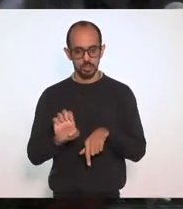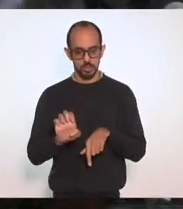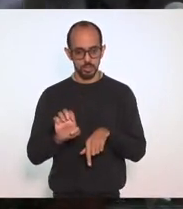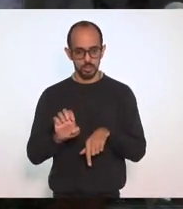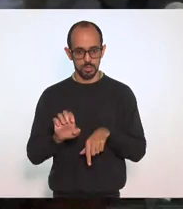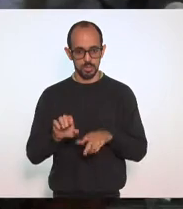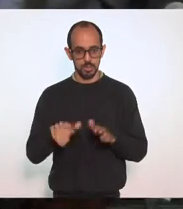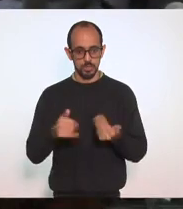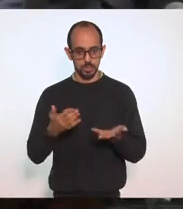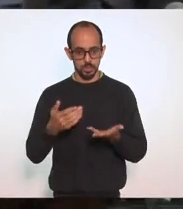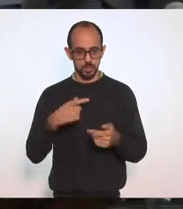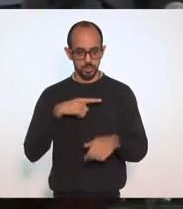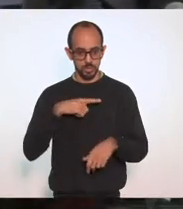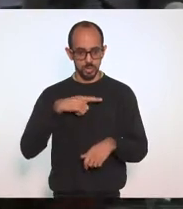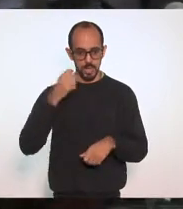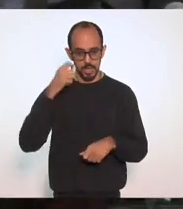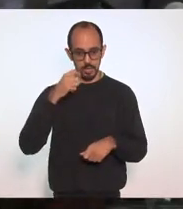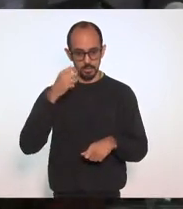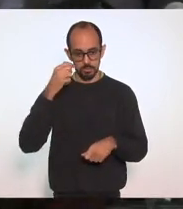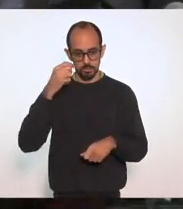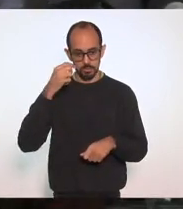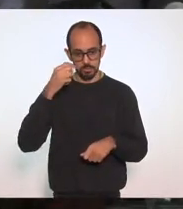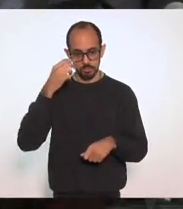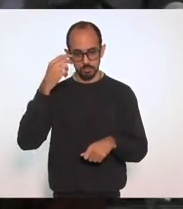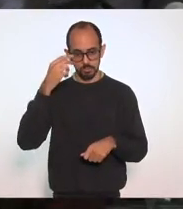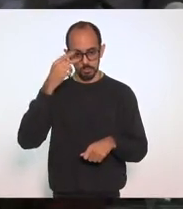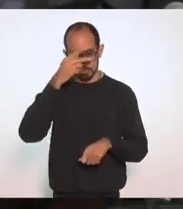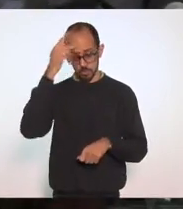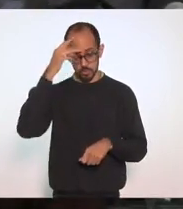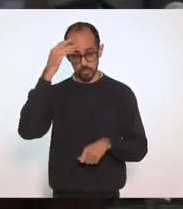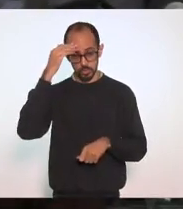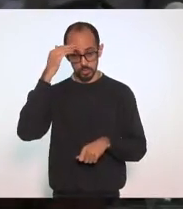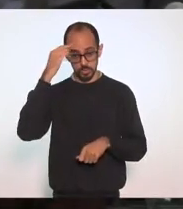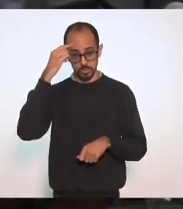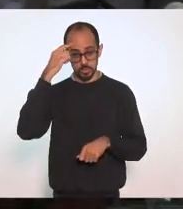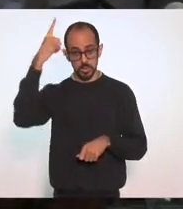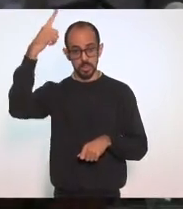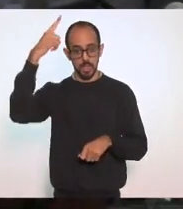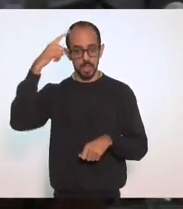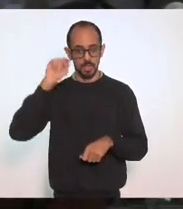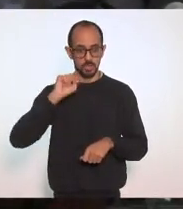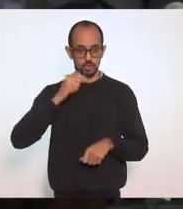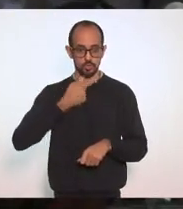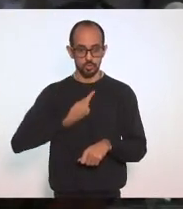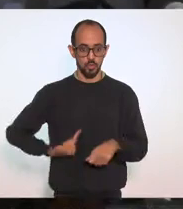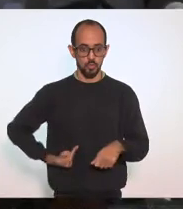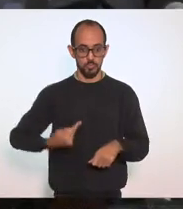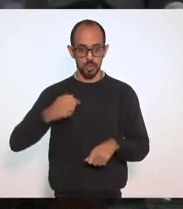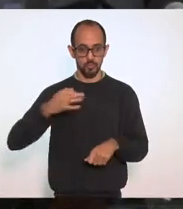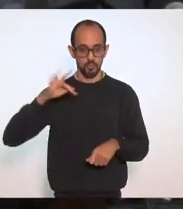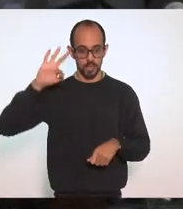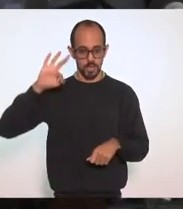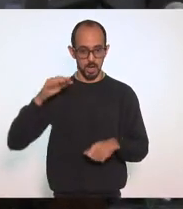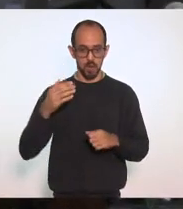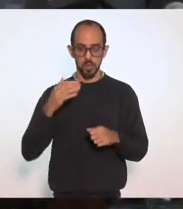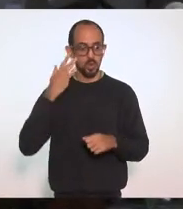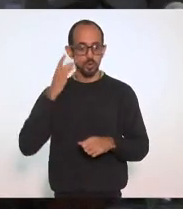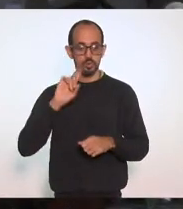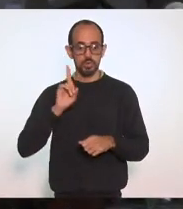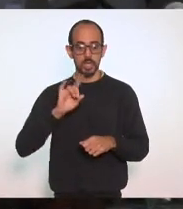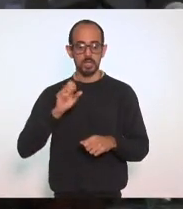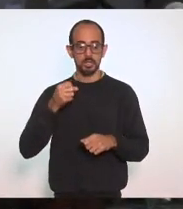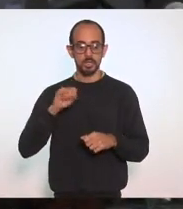gênios no governo federal, uns sábios, que eles querem, não sei se eles estão de propósito, querendo quebrar a